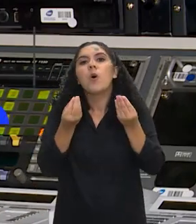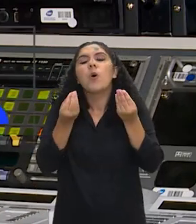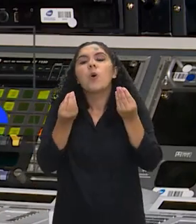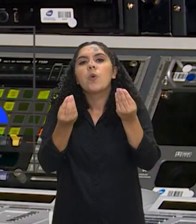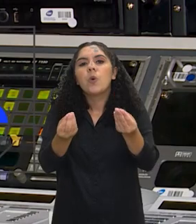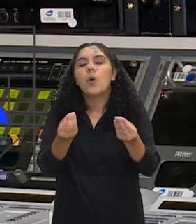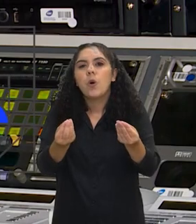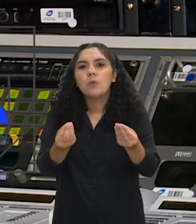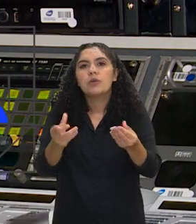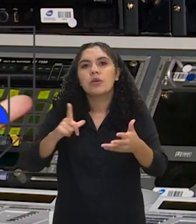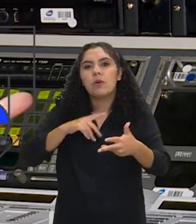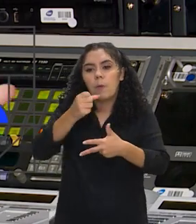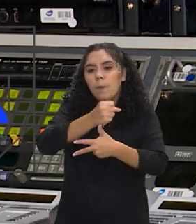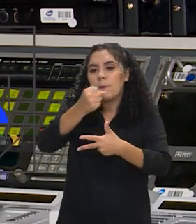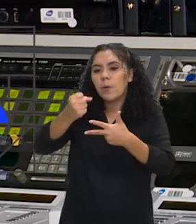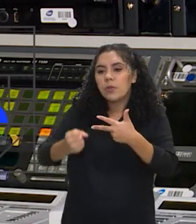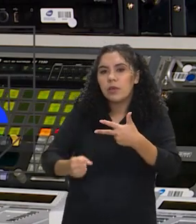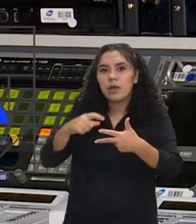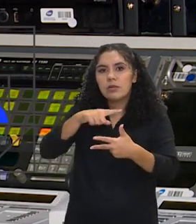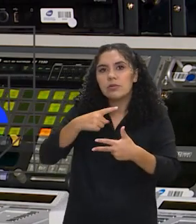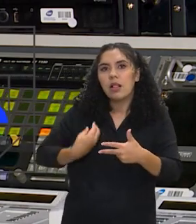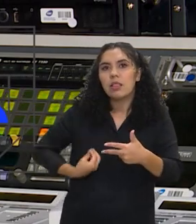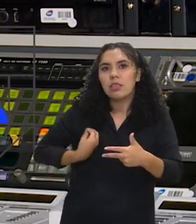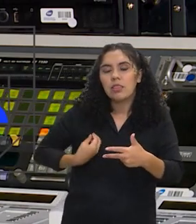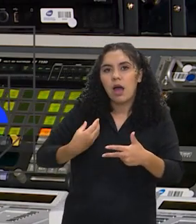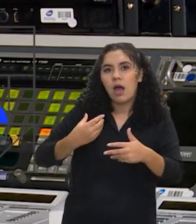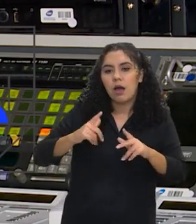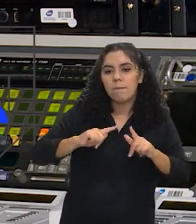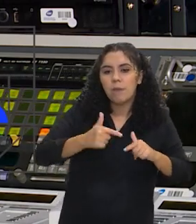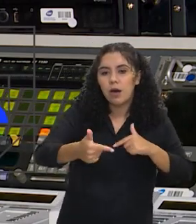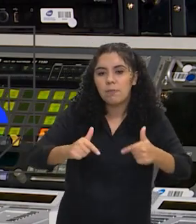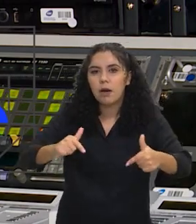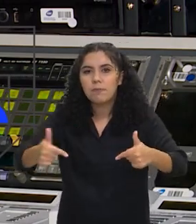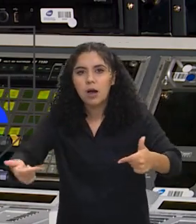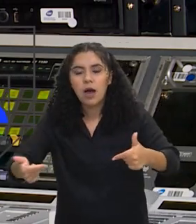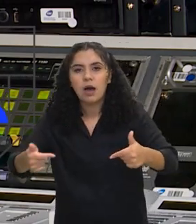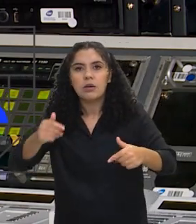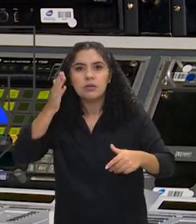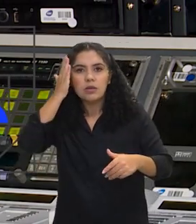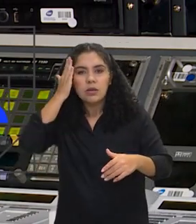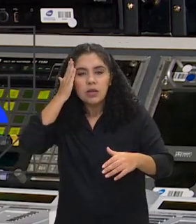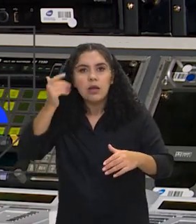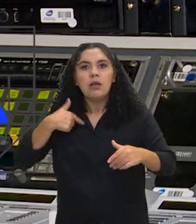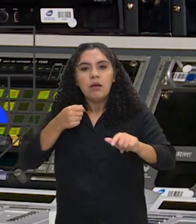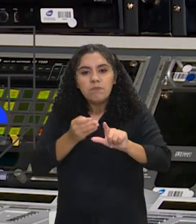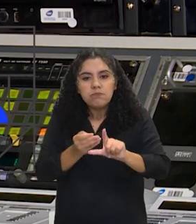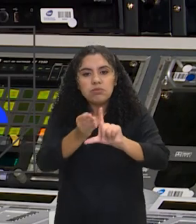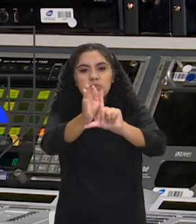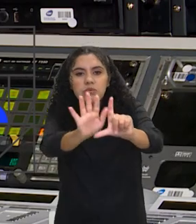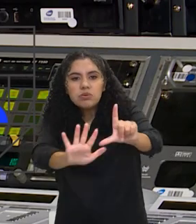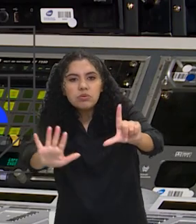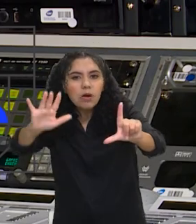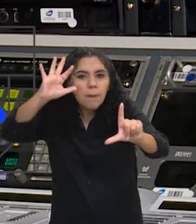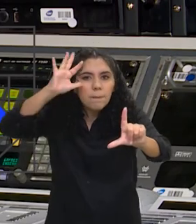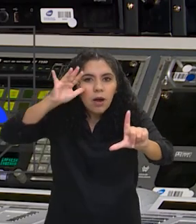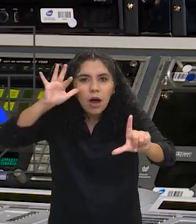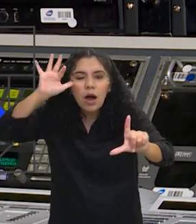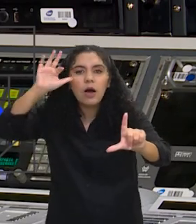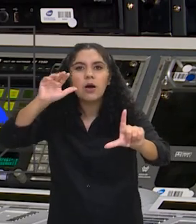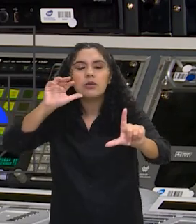público está atuando na cidade dela. O Comunica.br, que foi lançado, é um site em que você consegue entrar e descobrir como